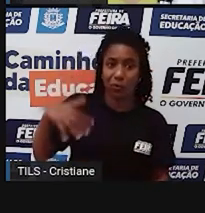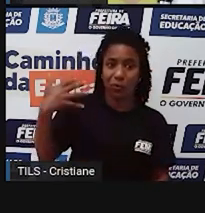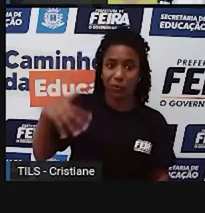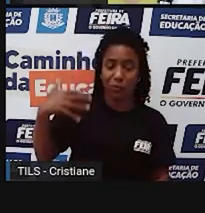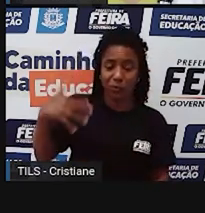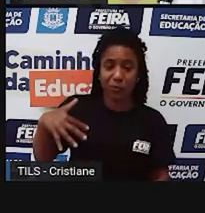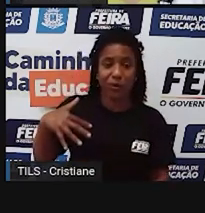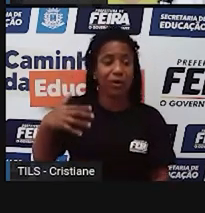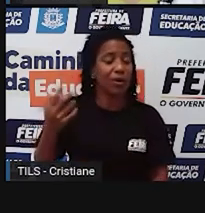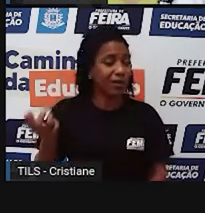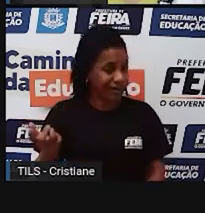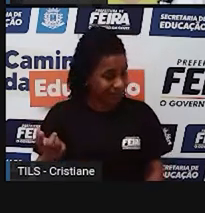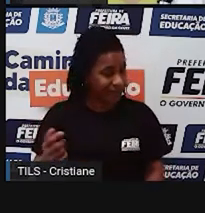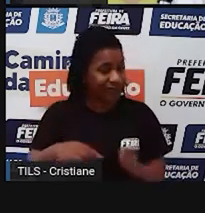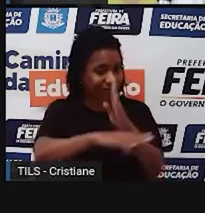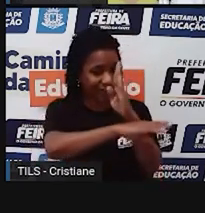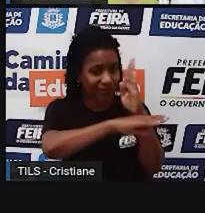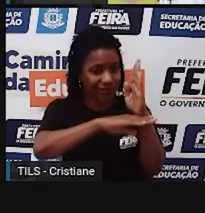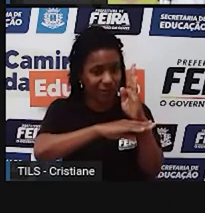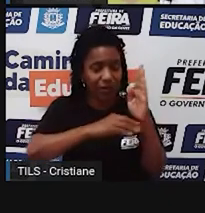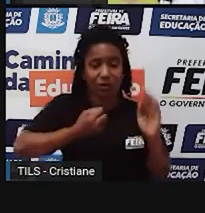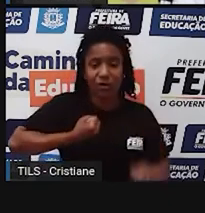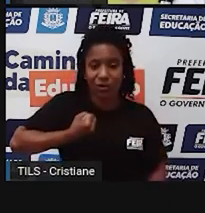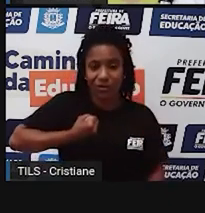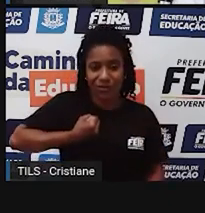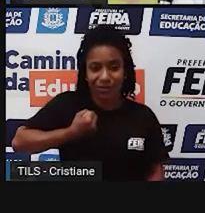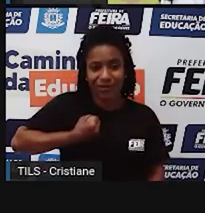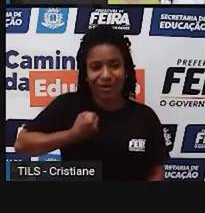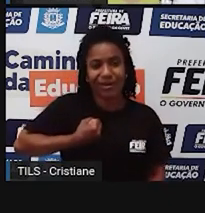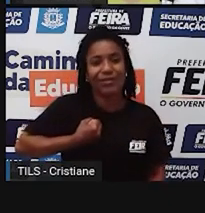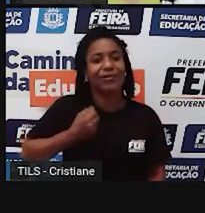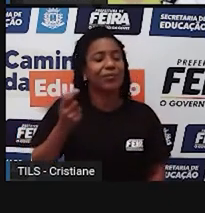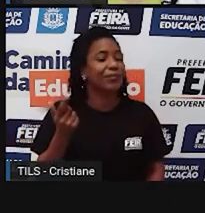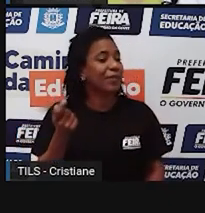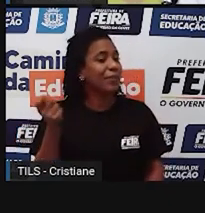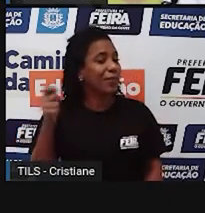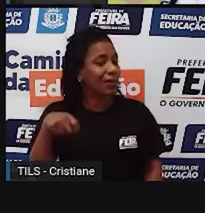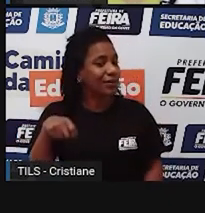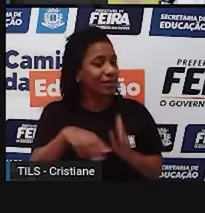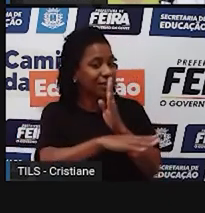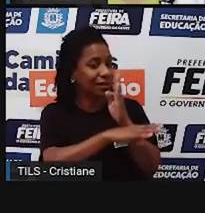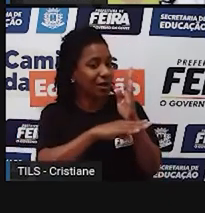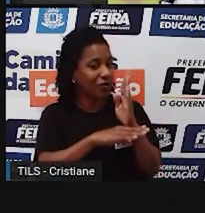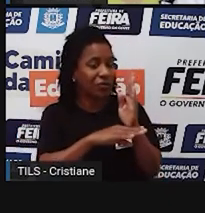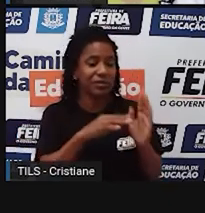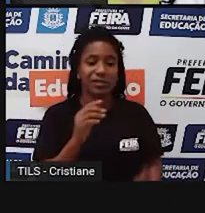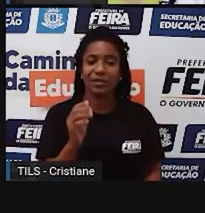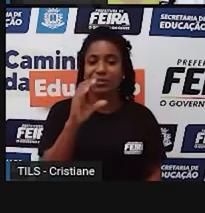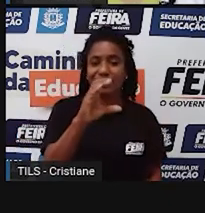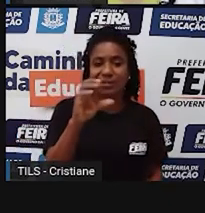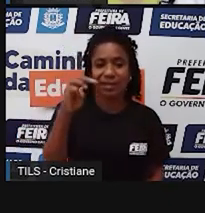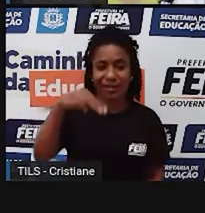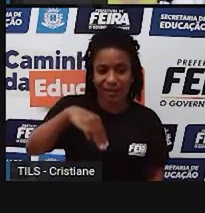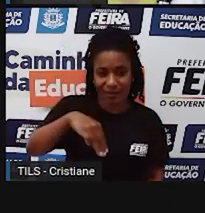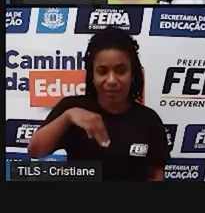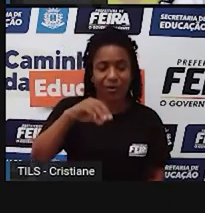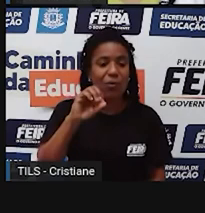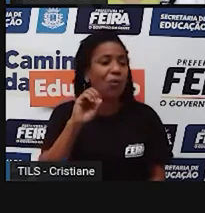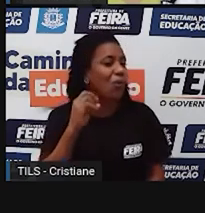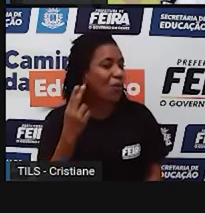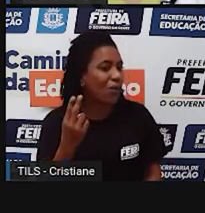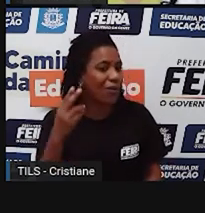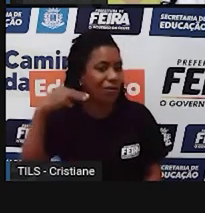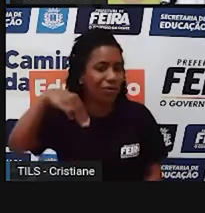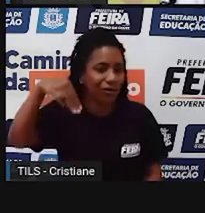escala numérica ela é toda em centímetro. Já a escala gráfica, eu posso ter ela em centímetros, ela pode ser medida em